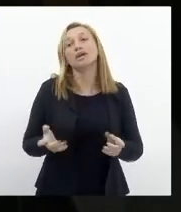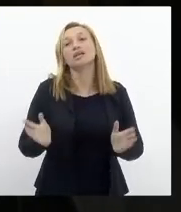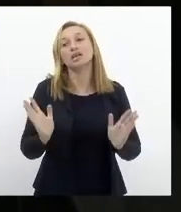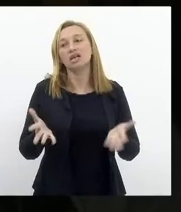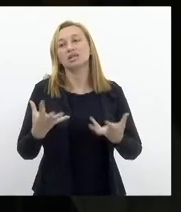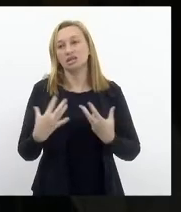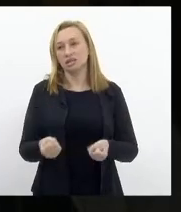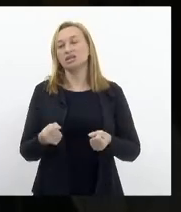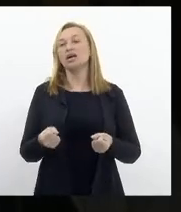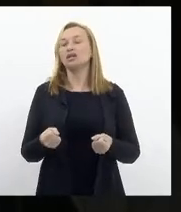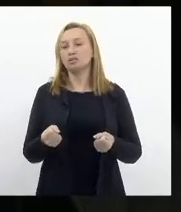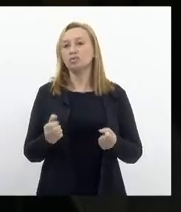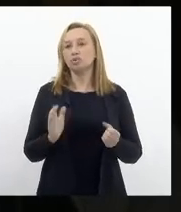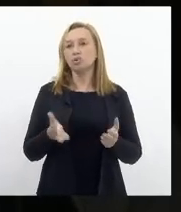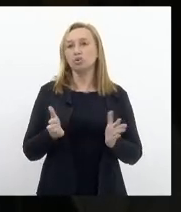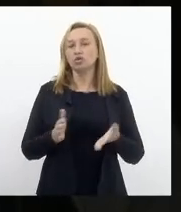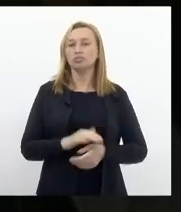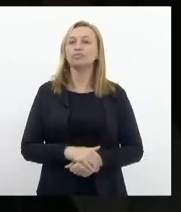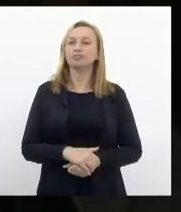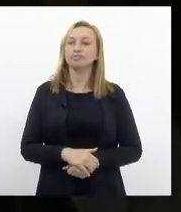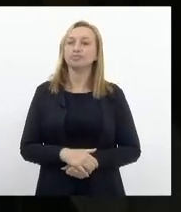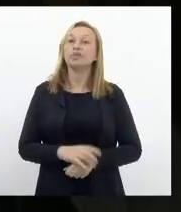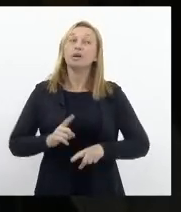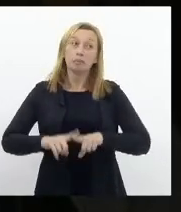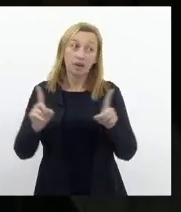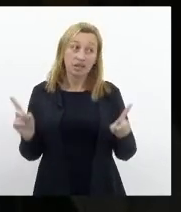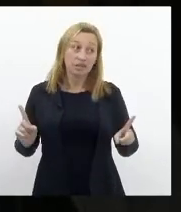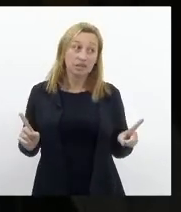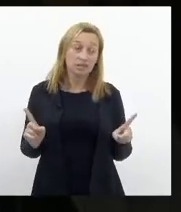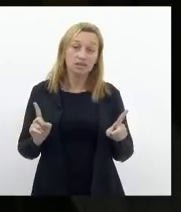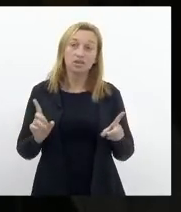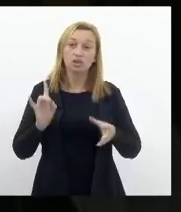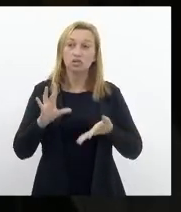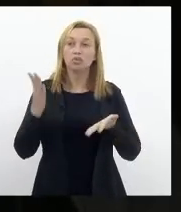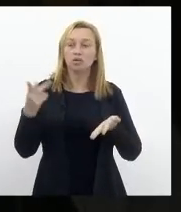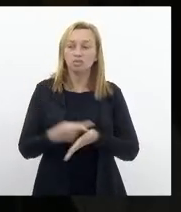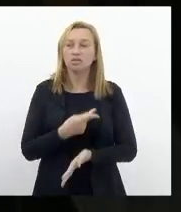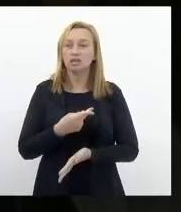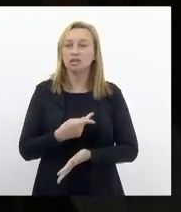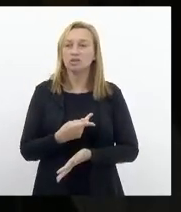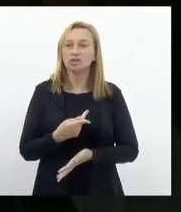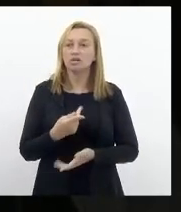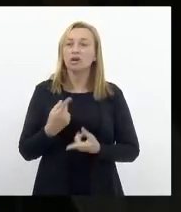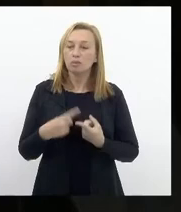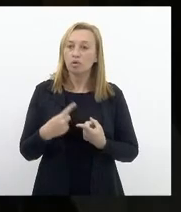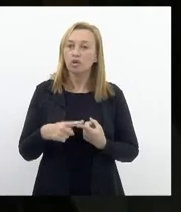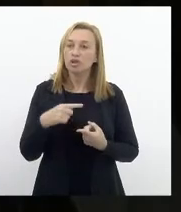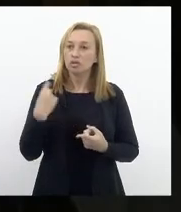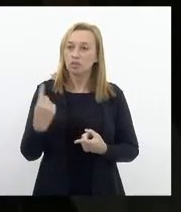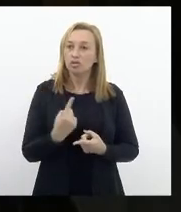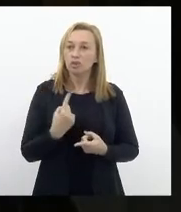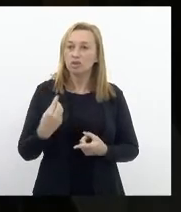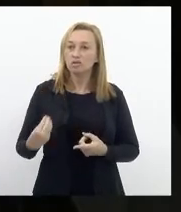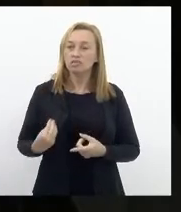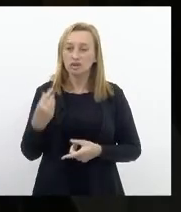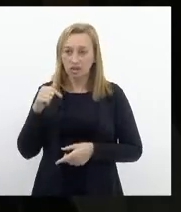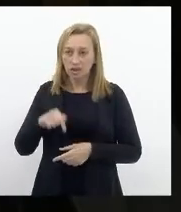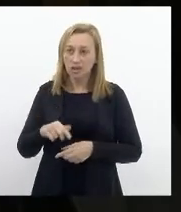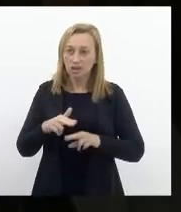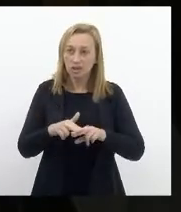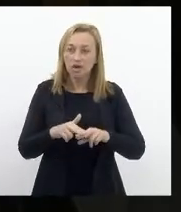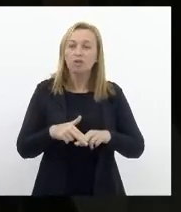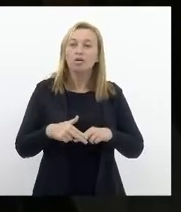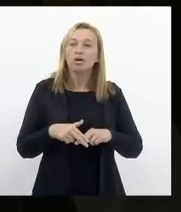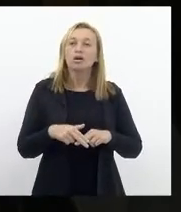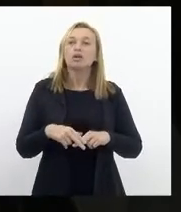pleito hoje, aqui na Alerja. Mas, só aconteceu dessa forma que nós comparecemos aqui e a Polícia